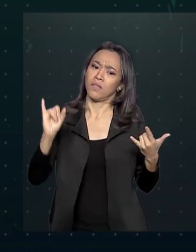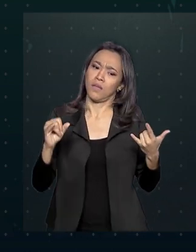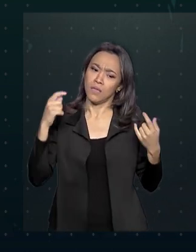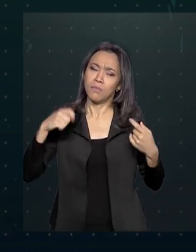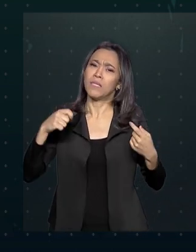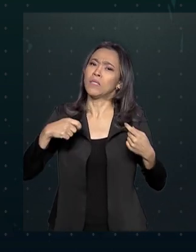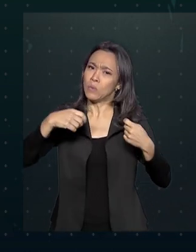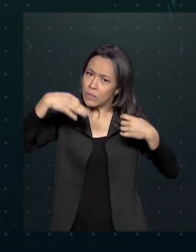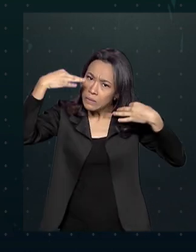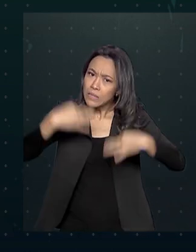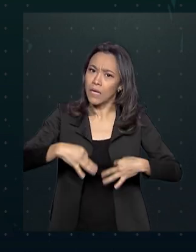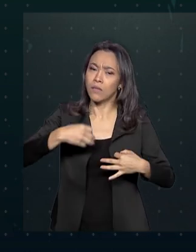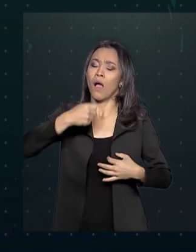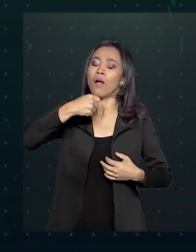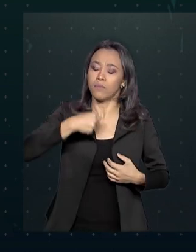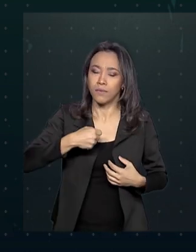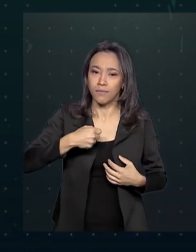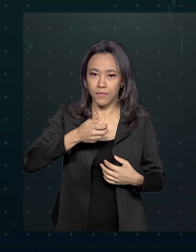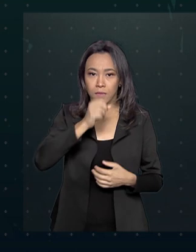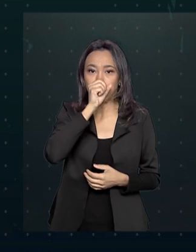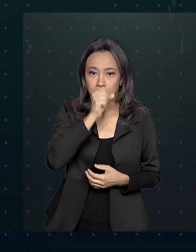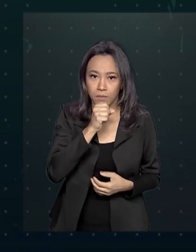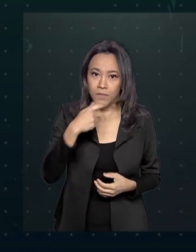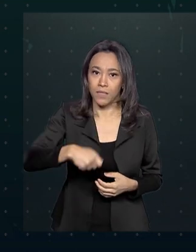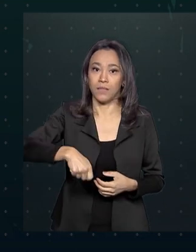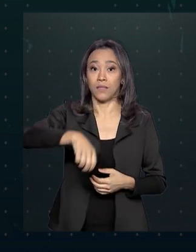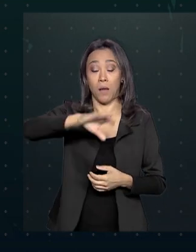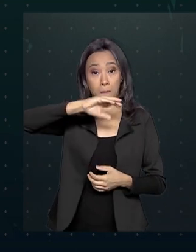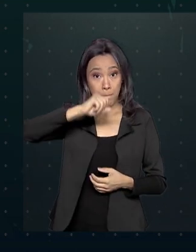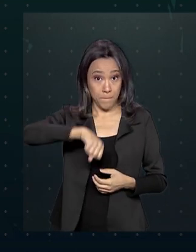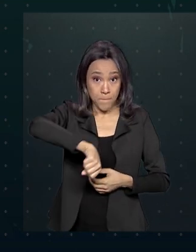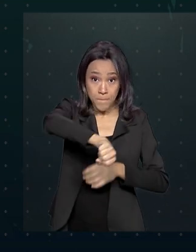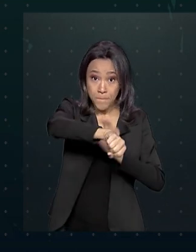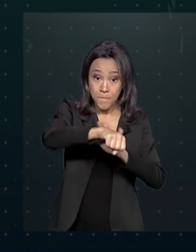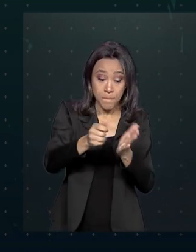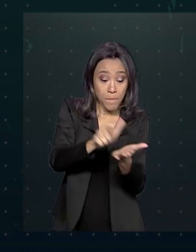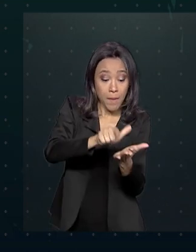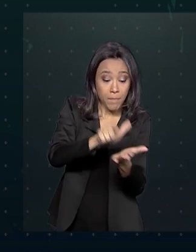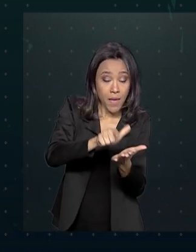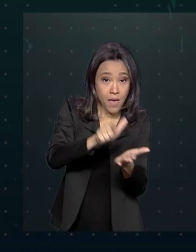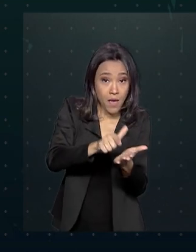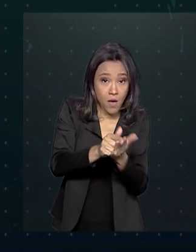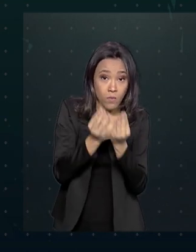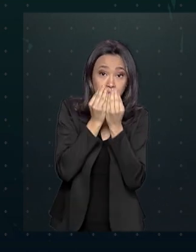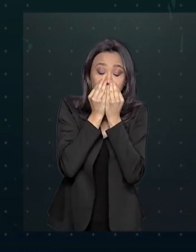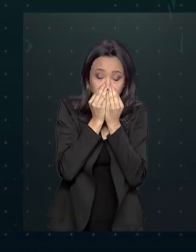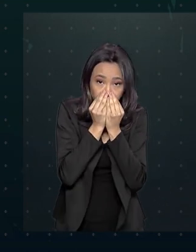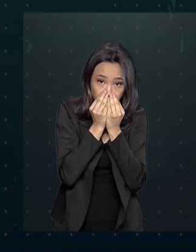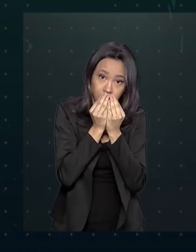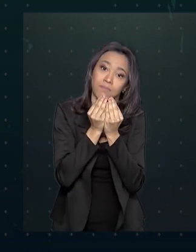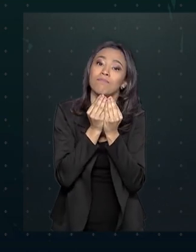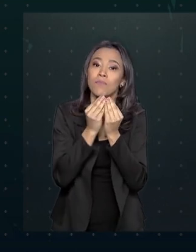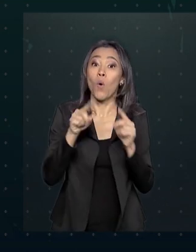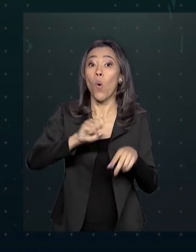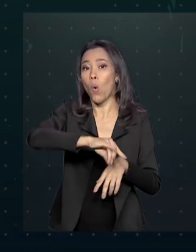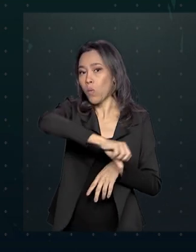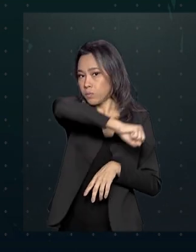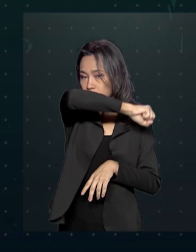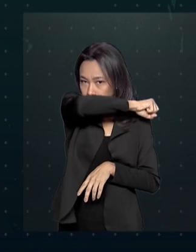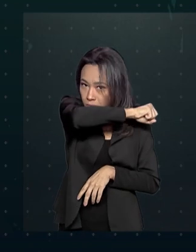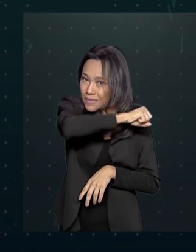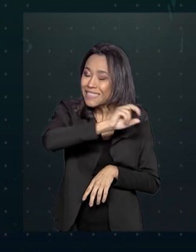tossir ou espirrar. É preciso cobrir o nariz e a boca com lenço de papel ou com a parte interna do cotovelo.